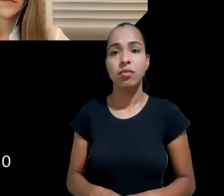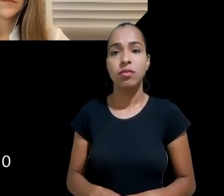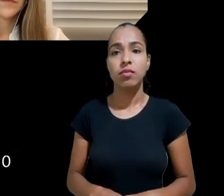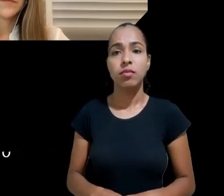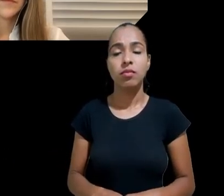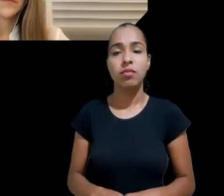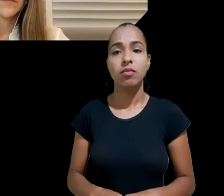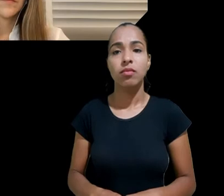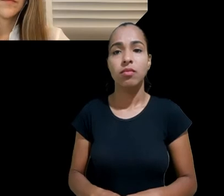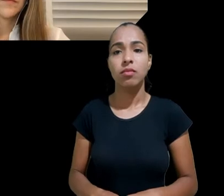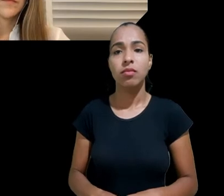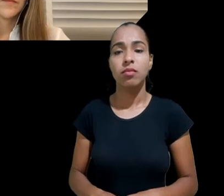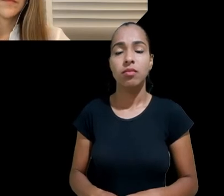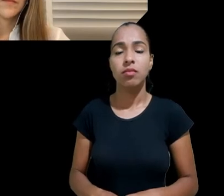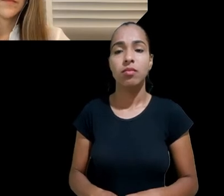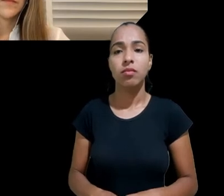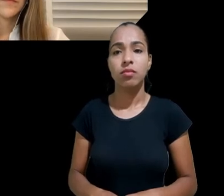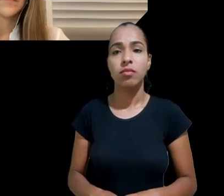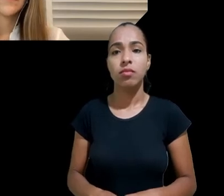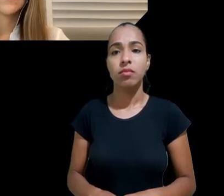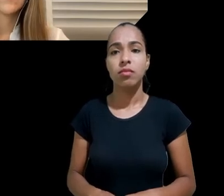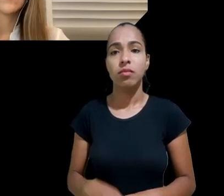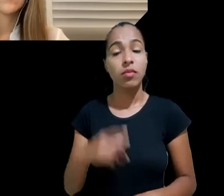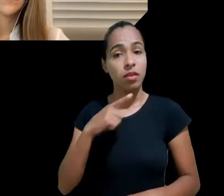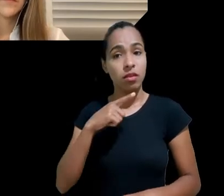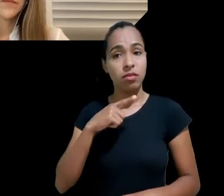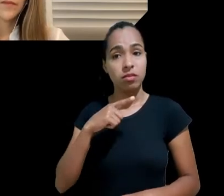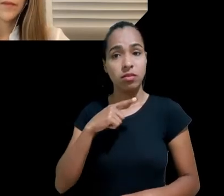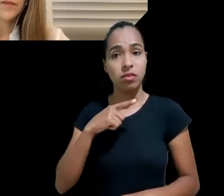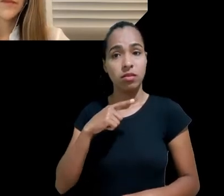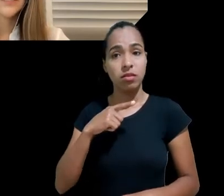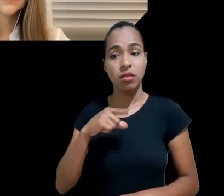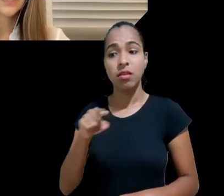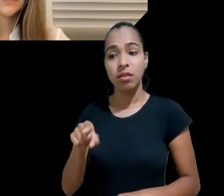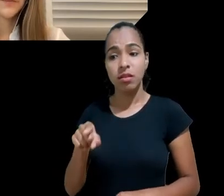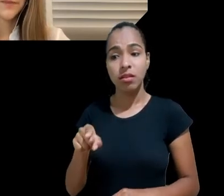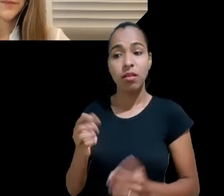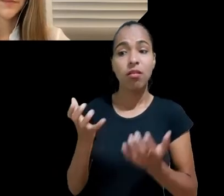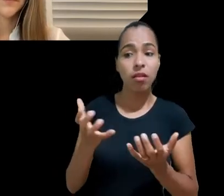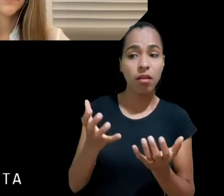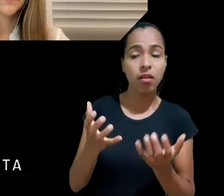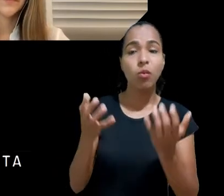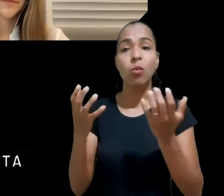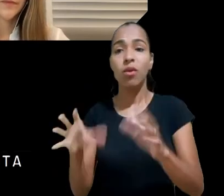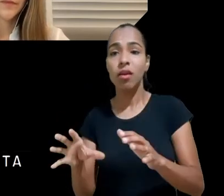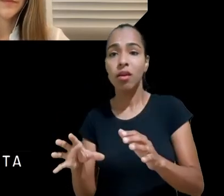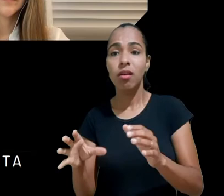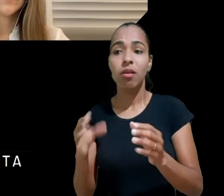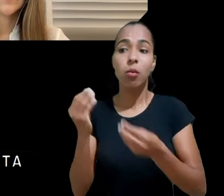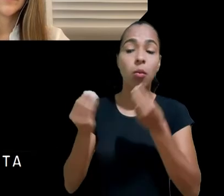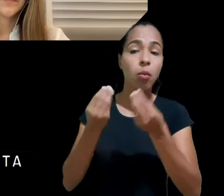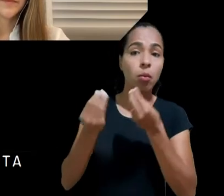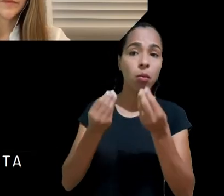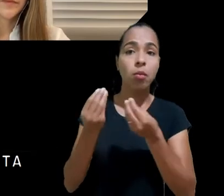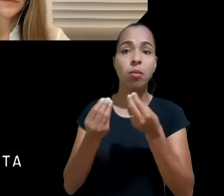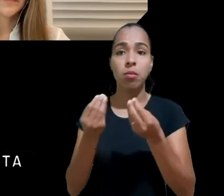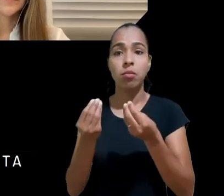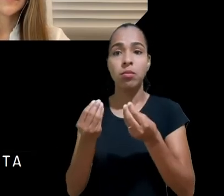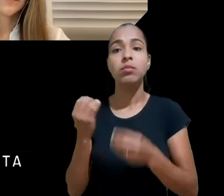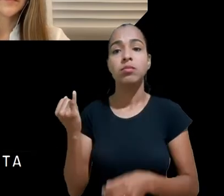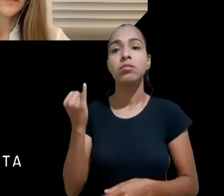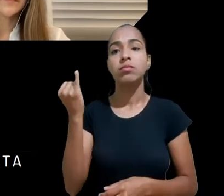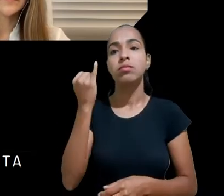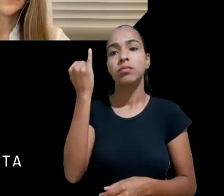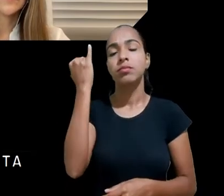da prioridade absoluta e do melhor interesse, como filtros que eu considero necessários para a interpretação do artigo